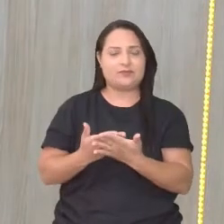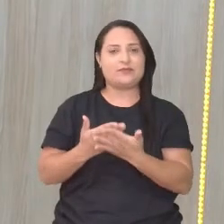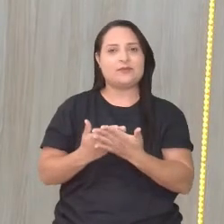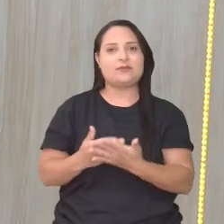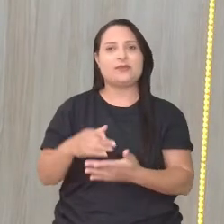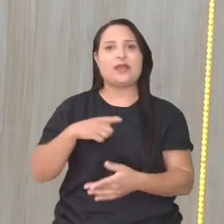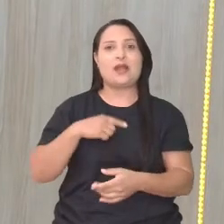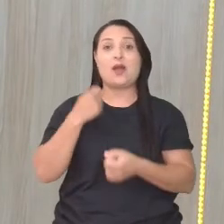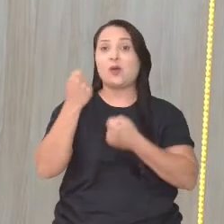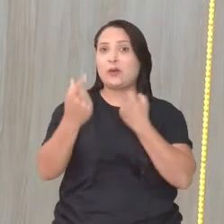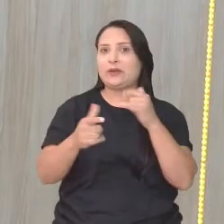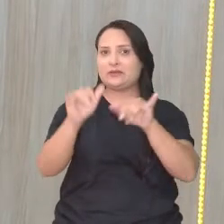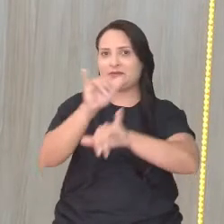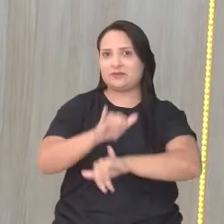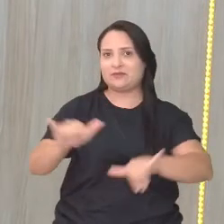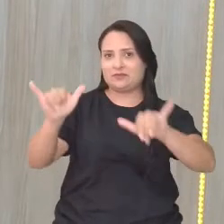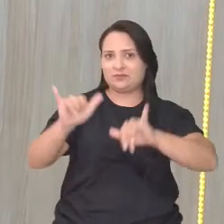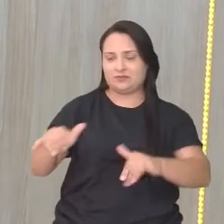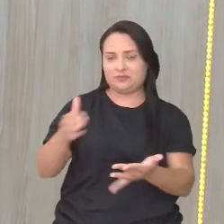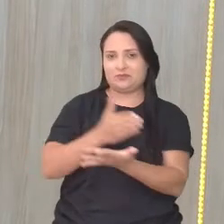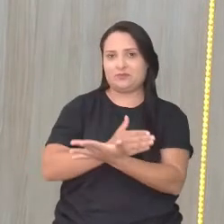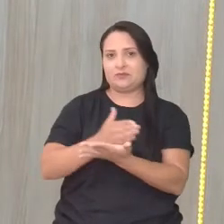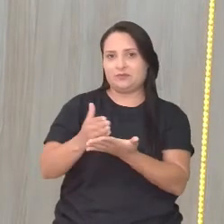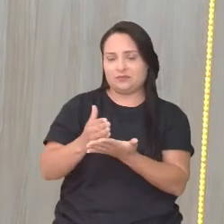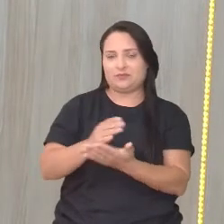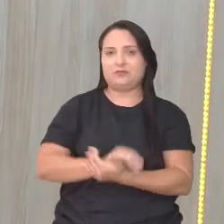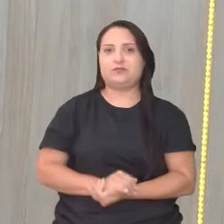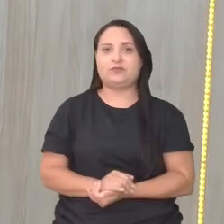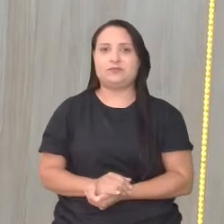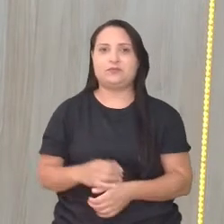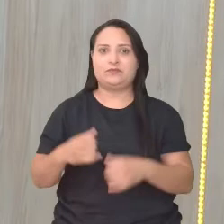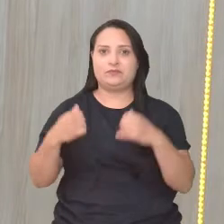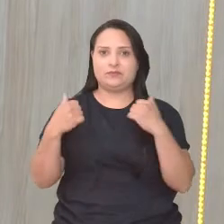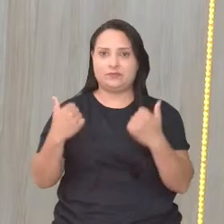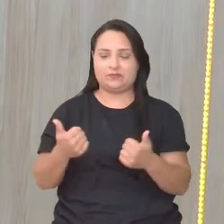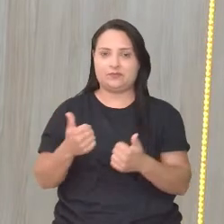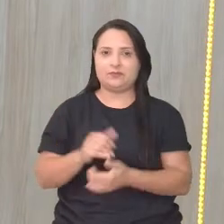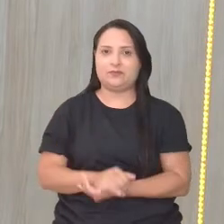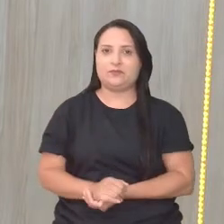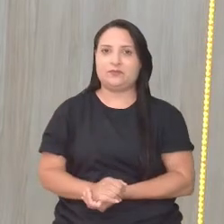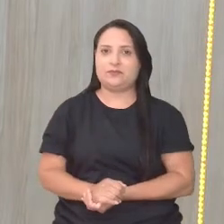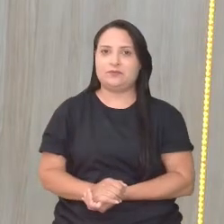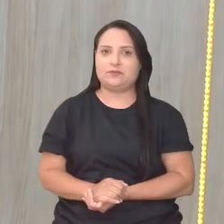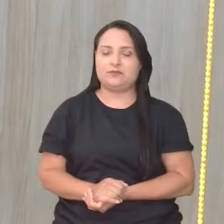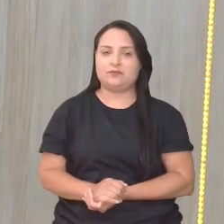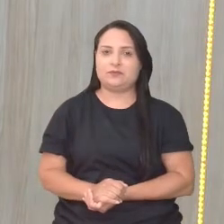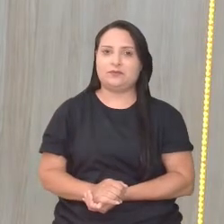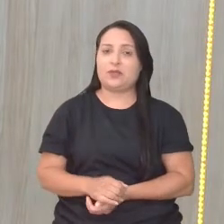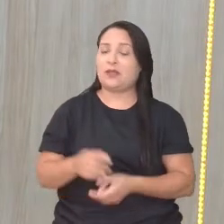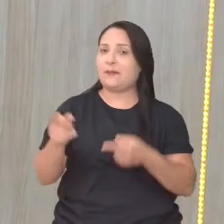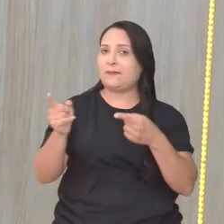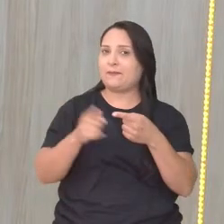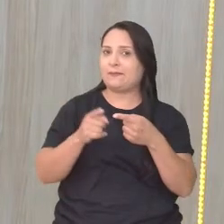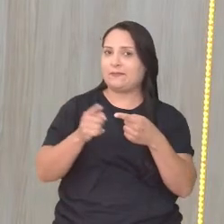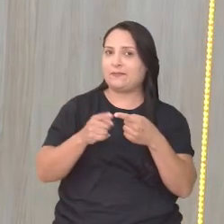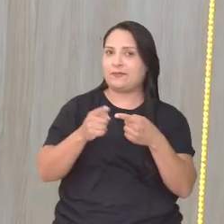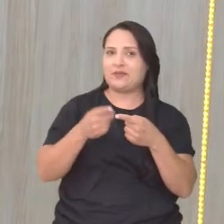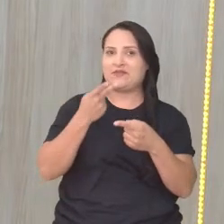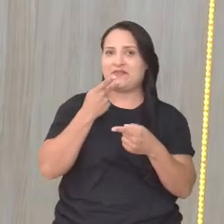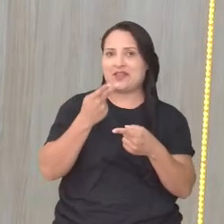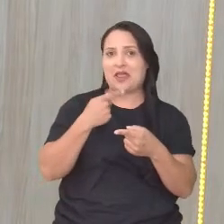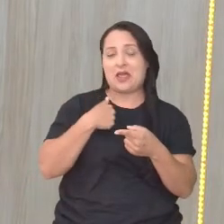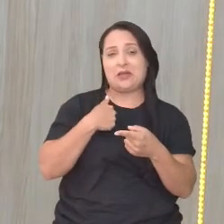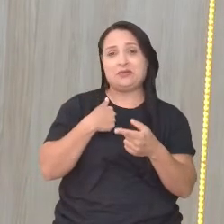quero dar alguns informes iniciais, certo? Primeiramente, eu sempre gosto de dizer que eu estou